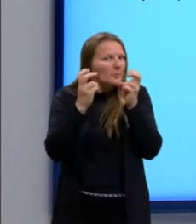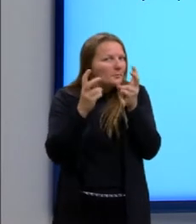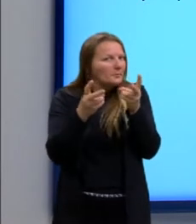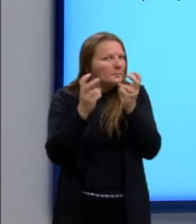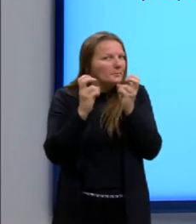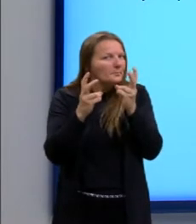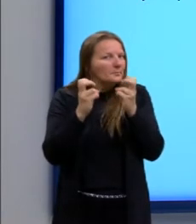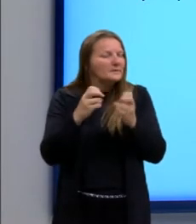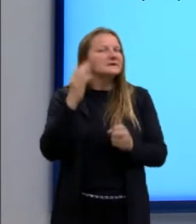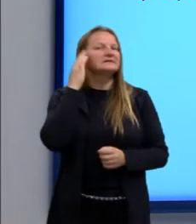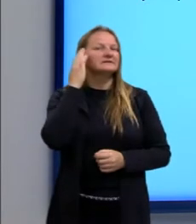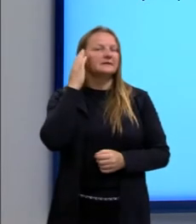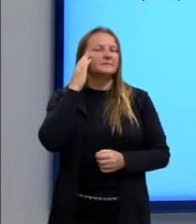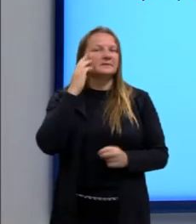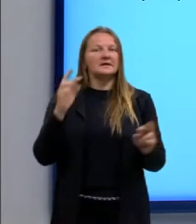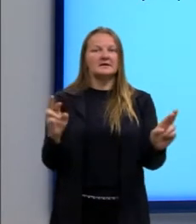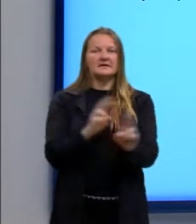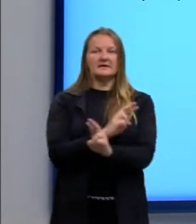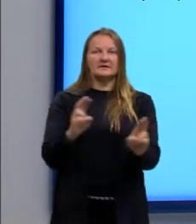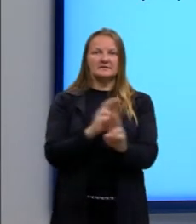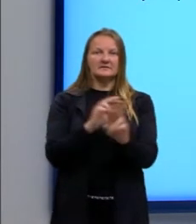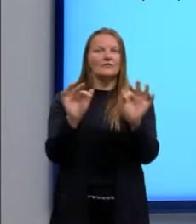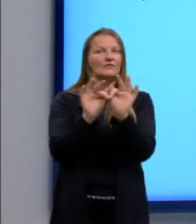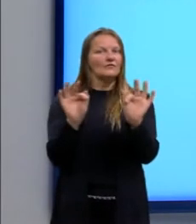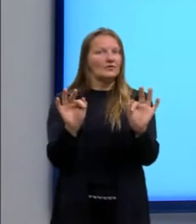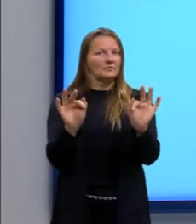precisava saber esta relação aqui.